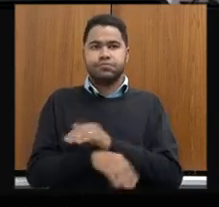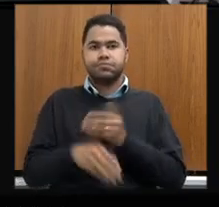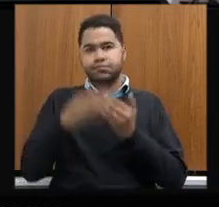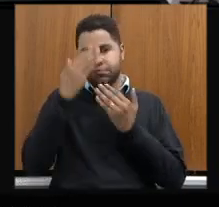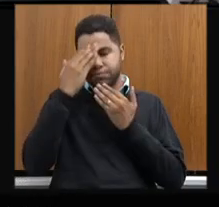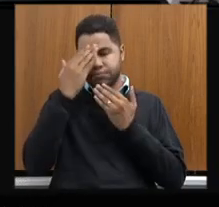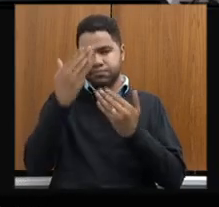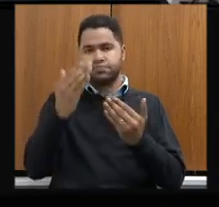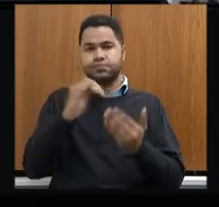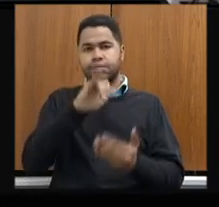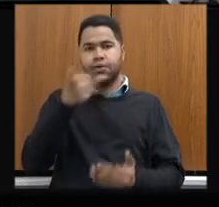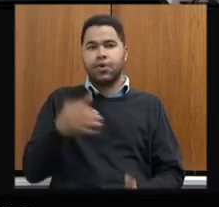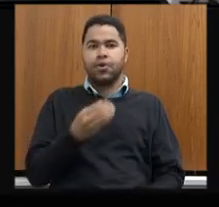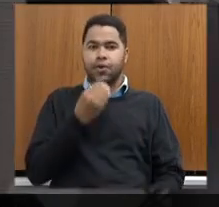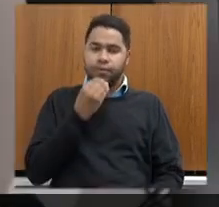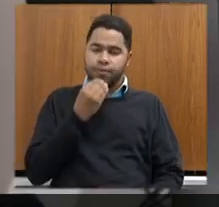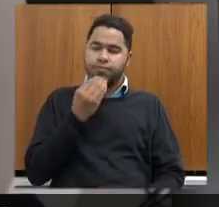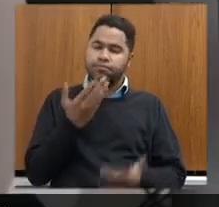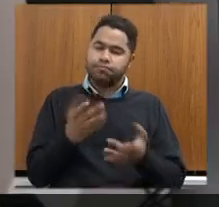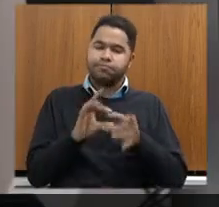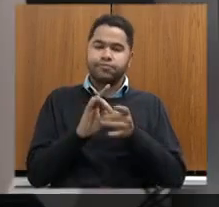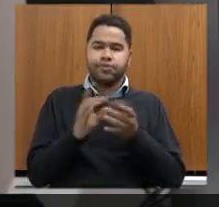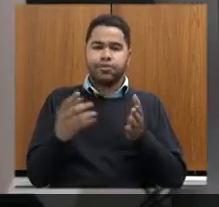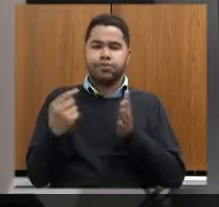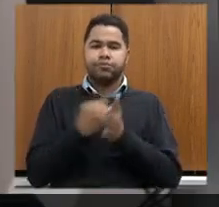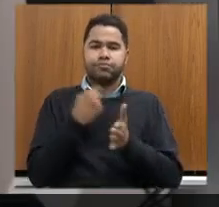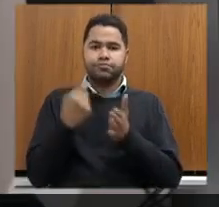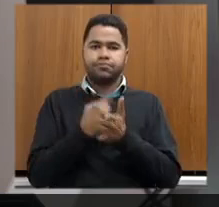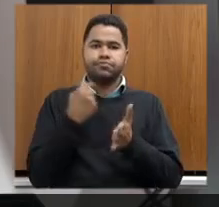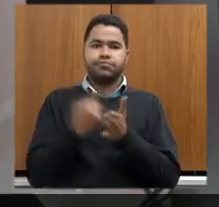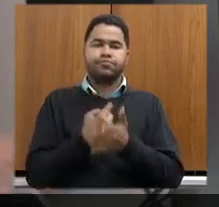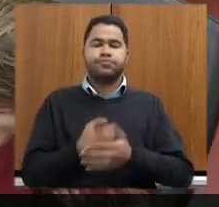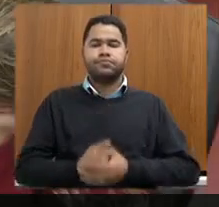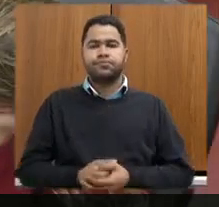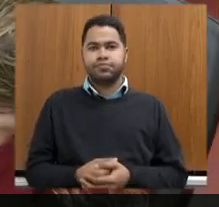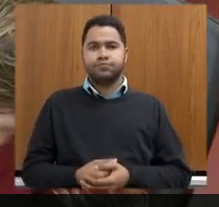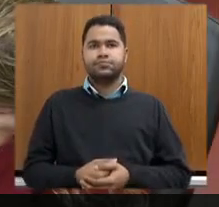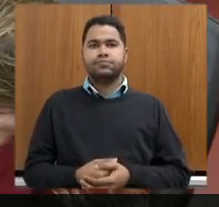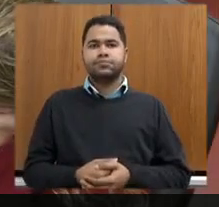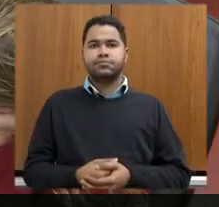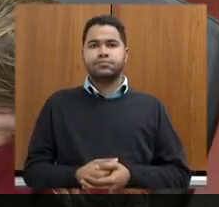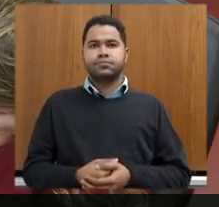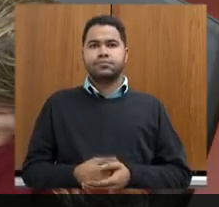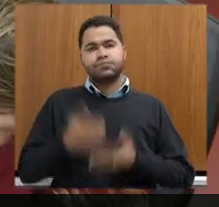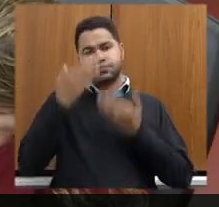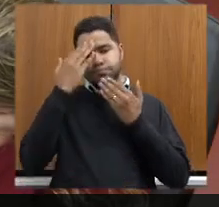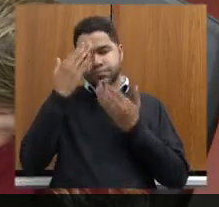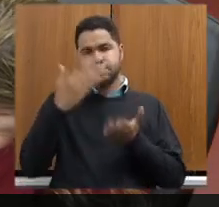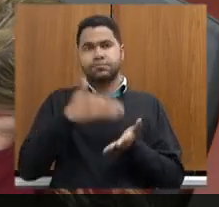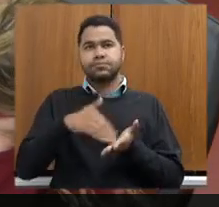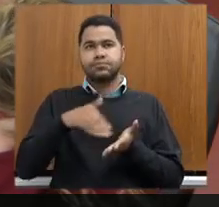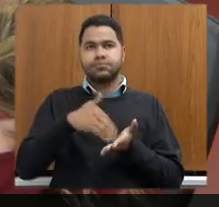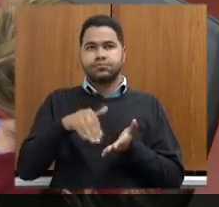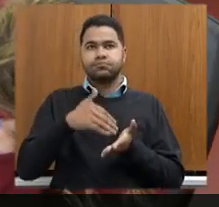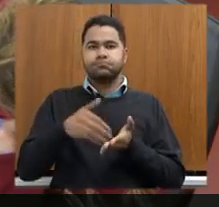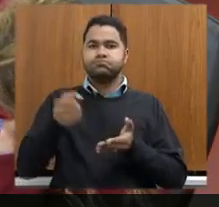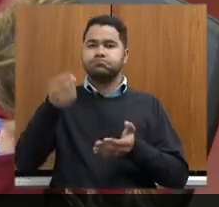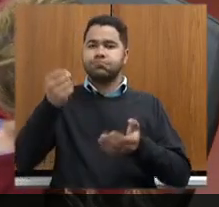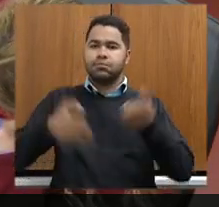obrigada pela oportunidade e fico à disposição para os questionamentos. Muito obrigado, secretária, pelas suas